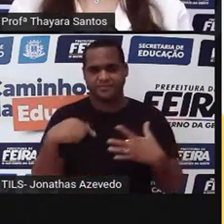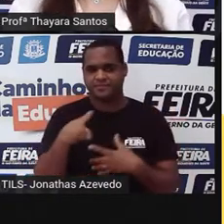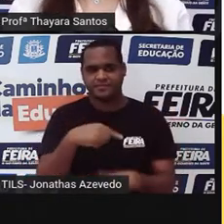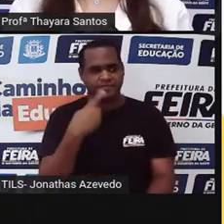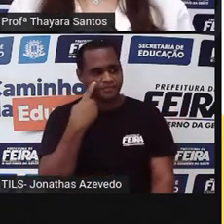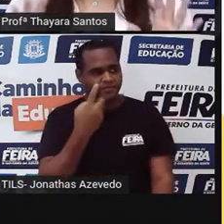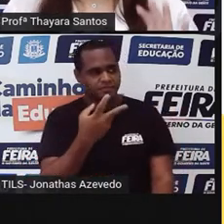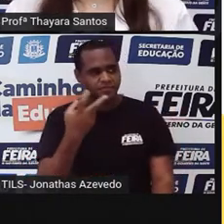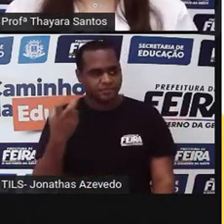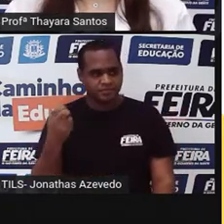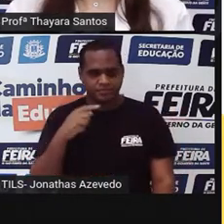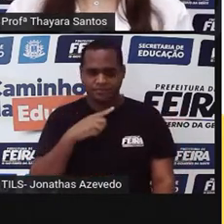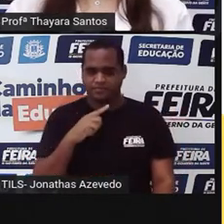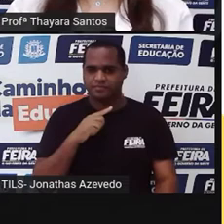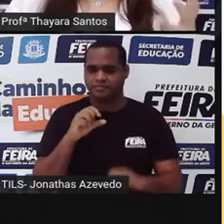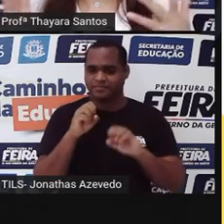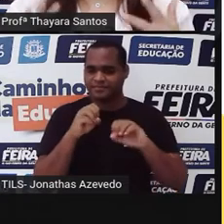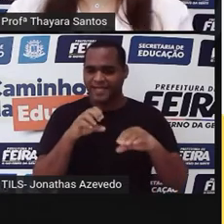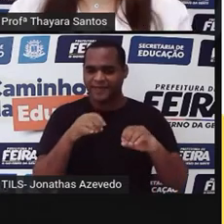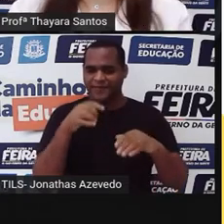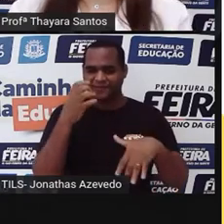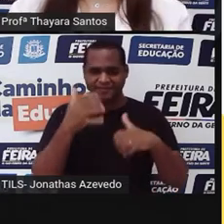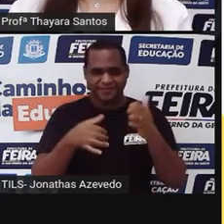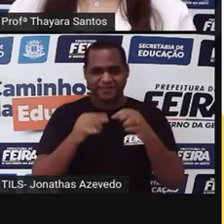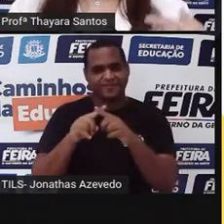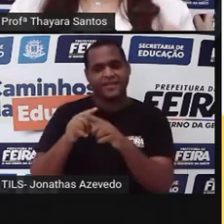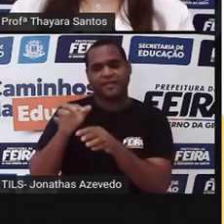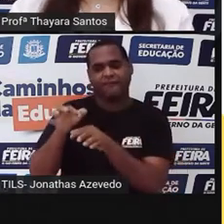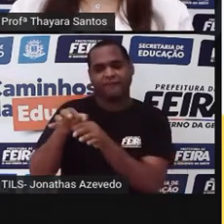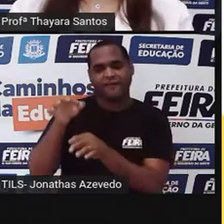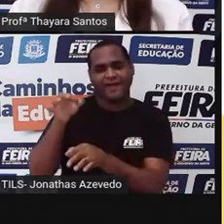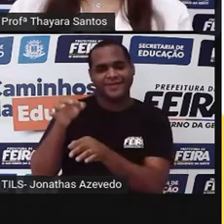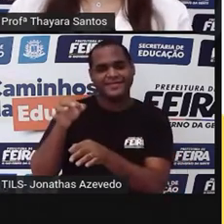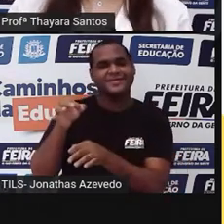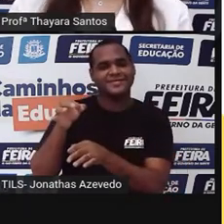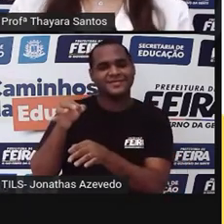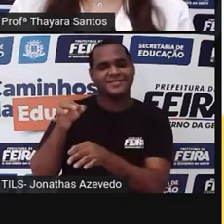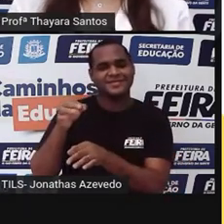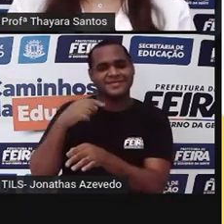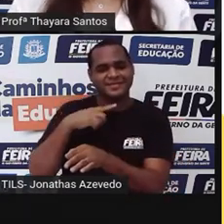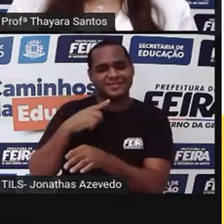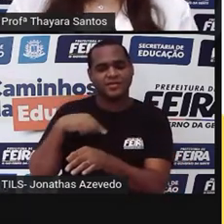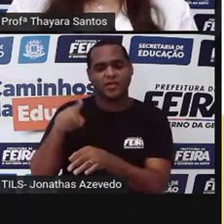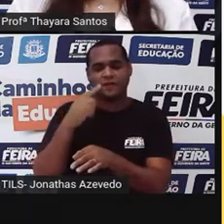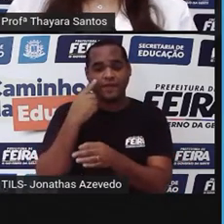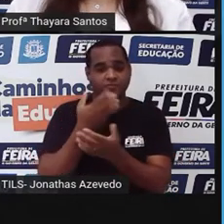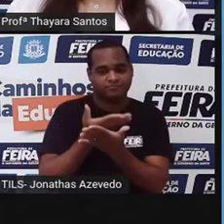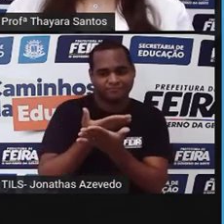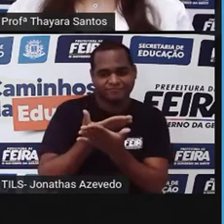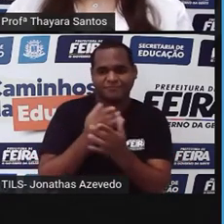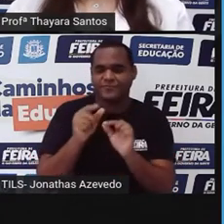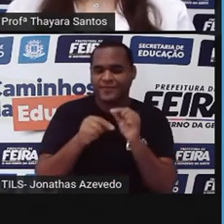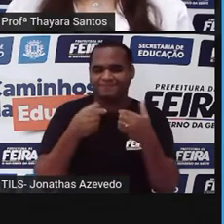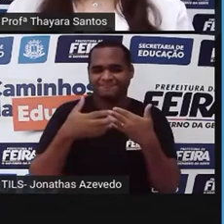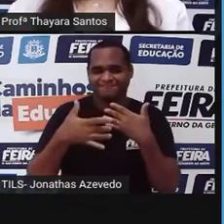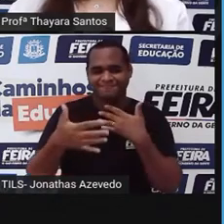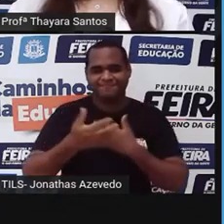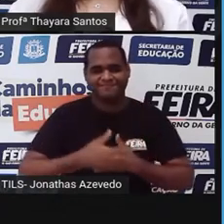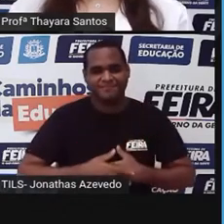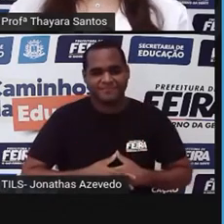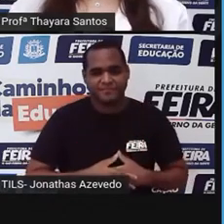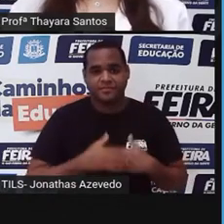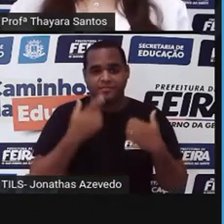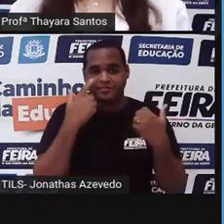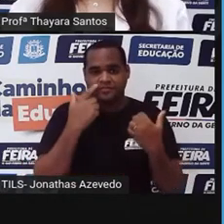aqui nas nossas aulas somente os animais que são invertebrados. Depois, a gente vai começar a estudar os vertebrados. Vamos